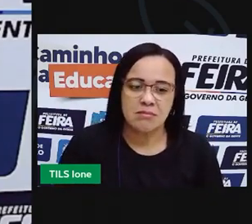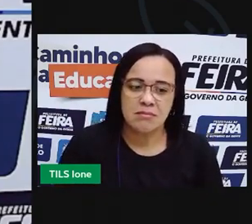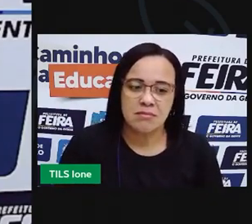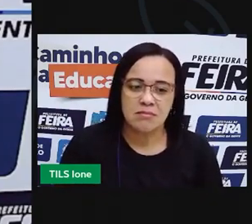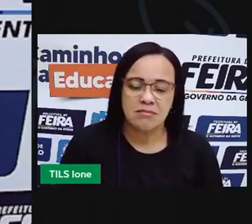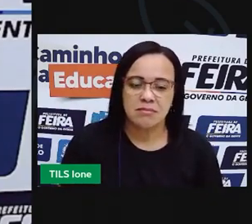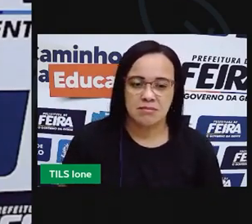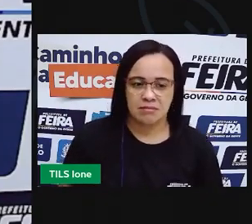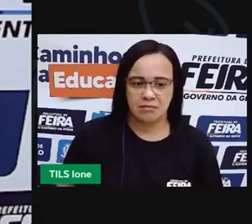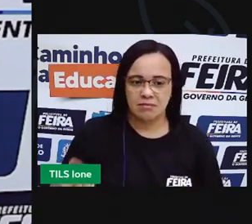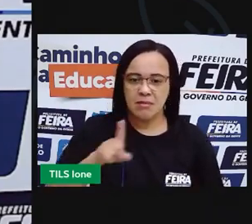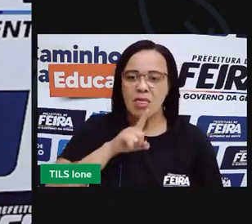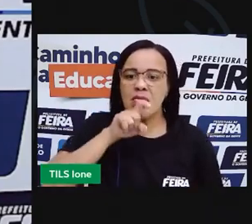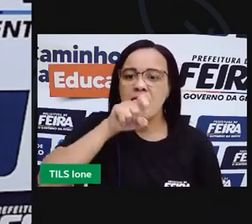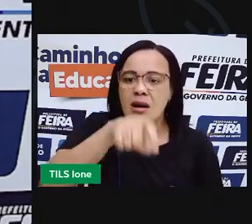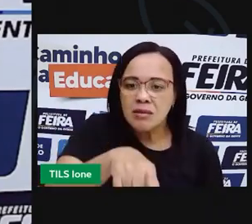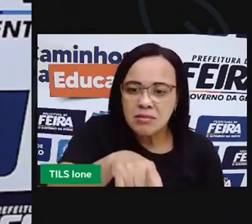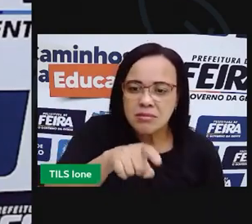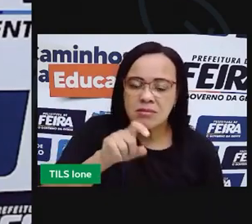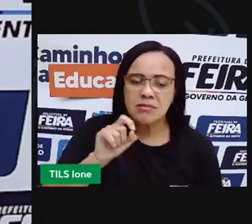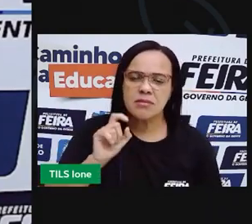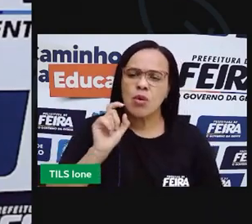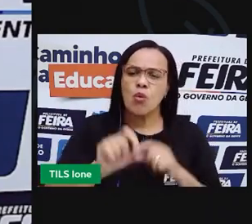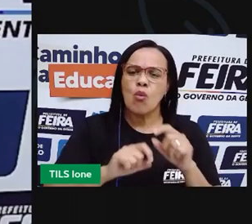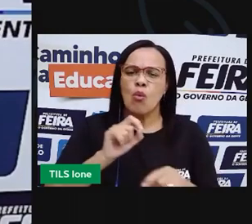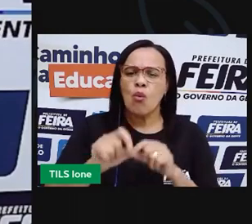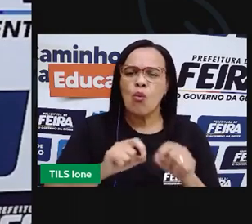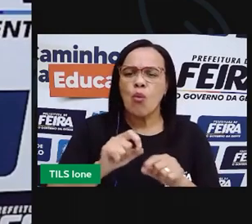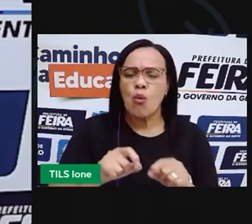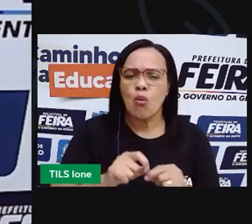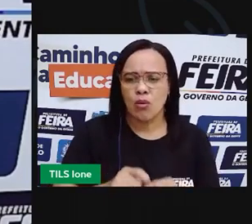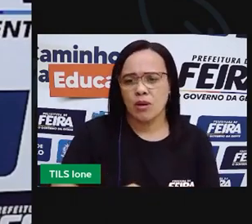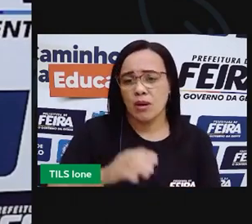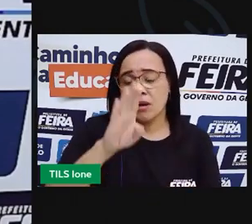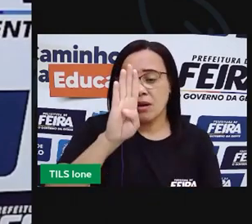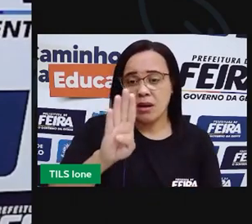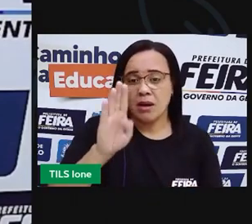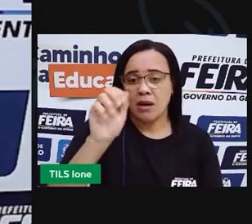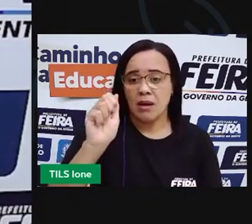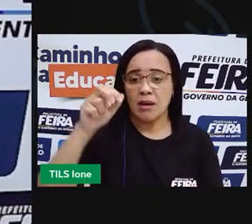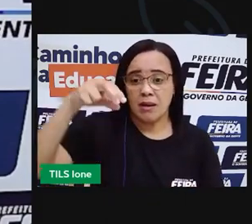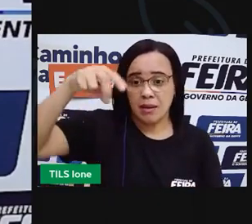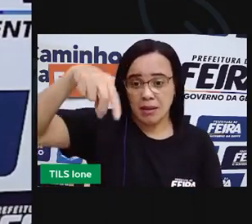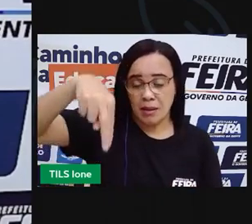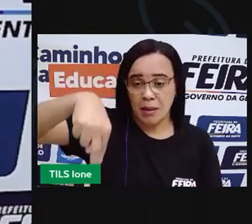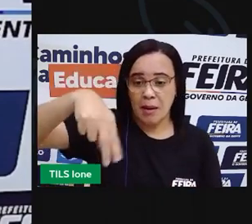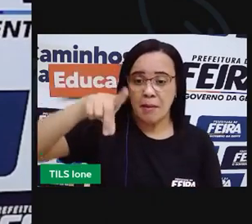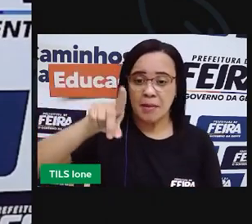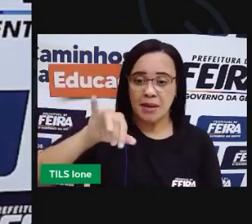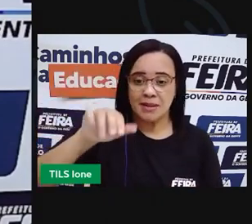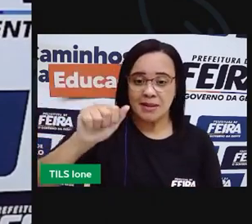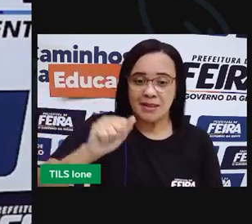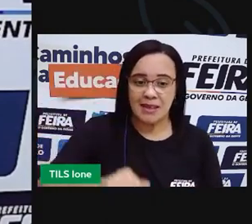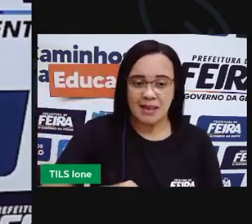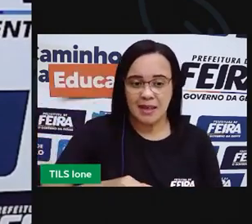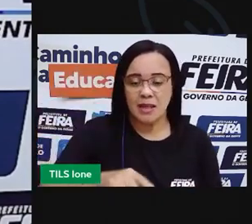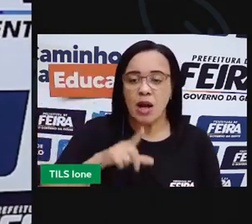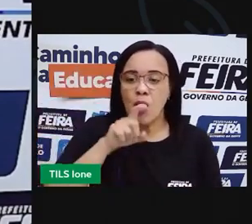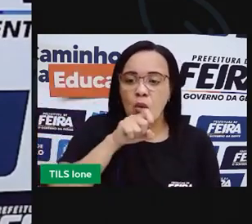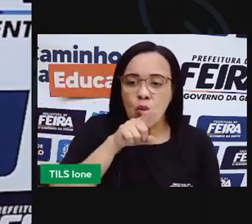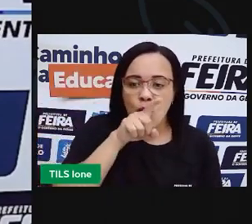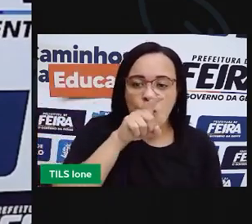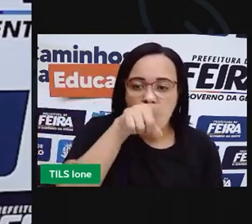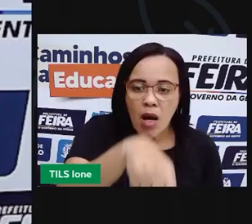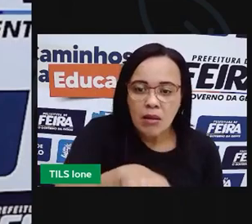Tamanduá. O tamanduá bandeira, com seu ativo focinho, come todas as formigas.